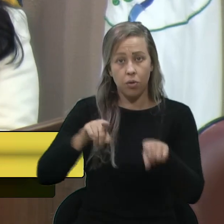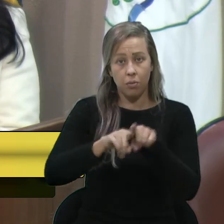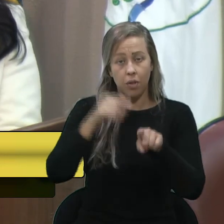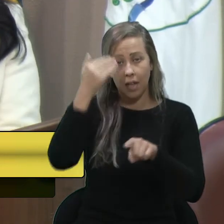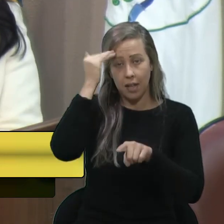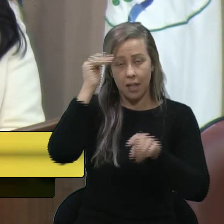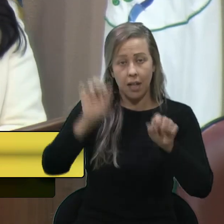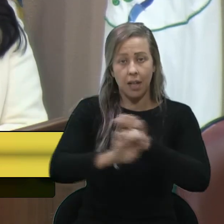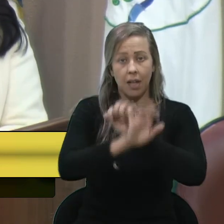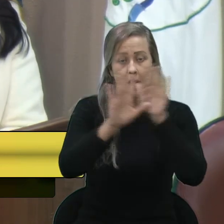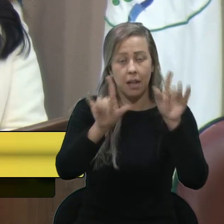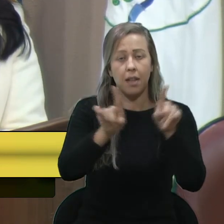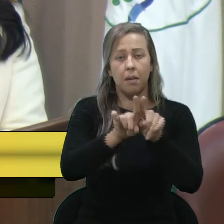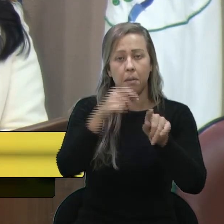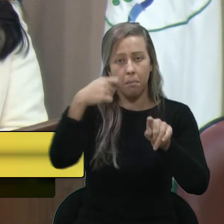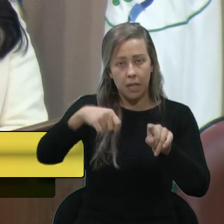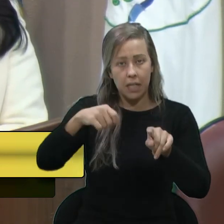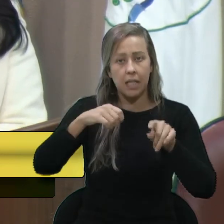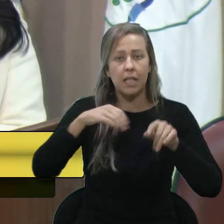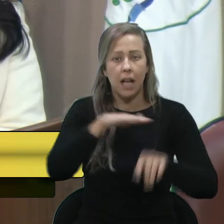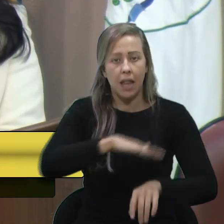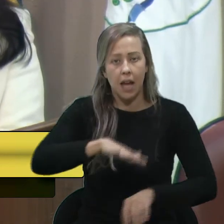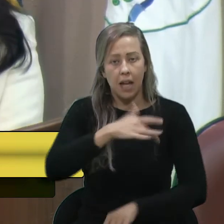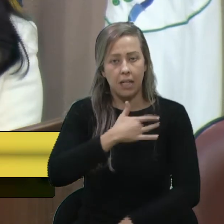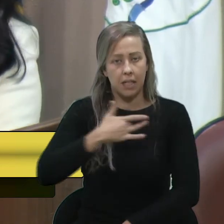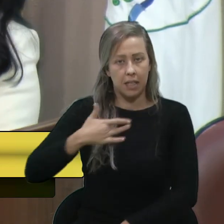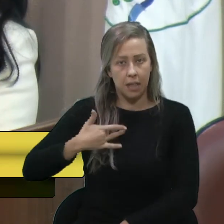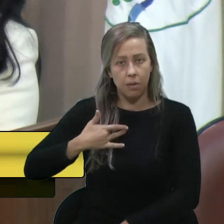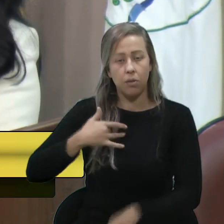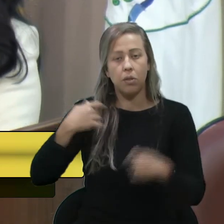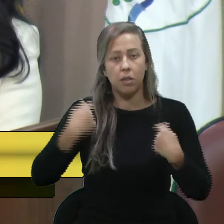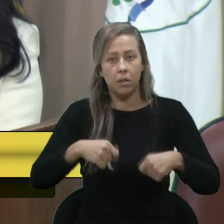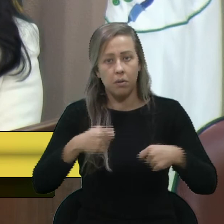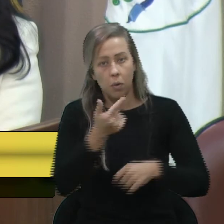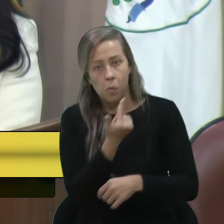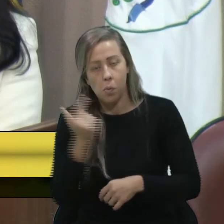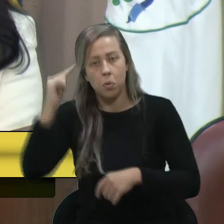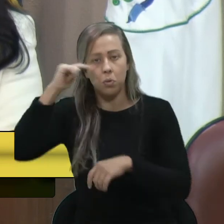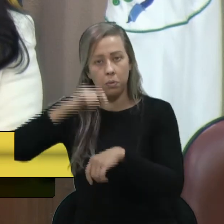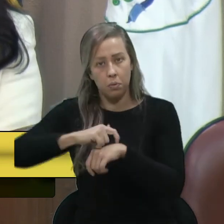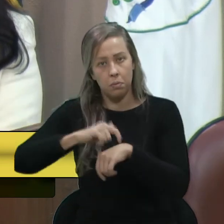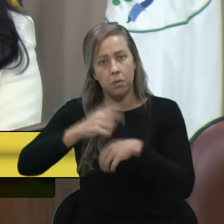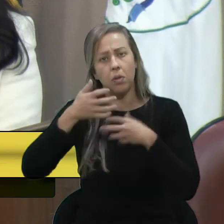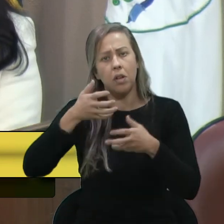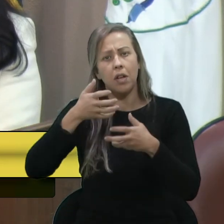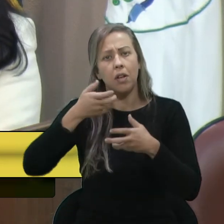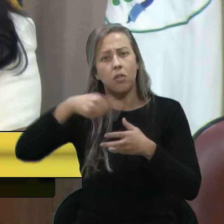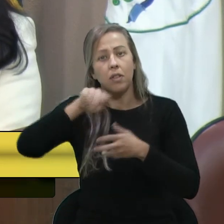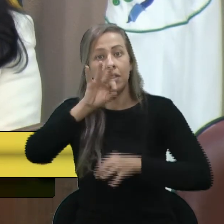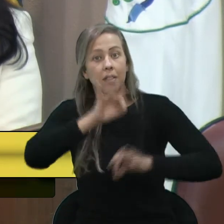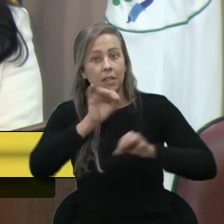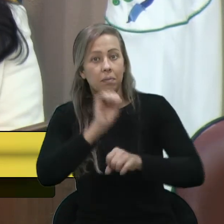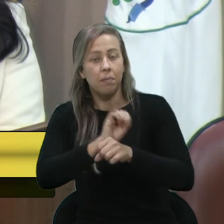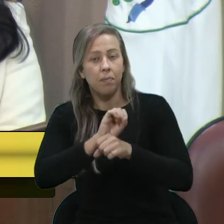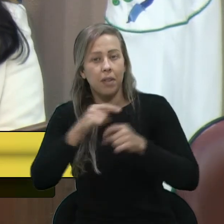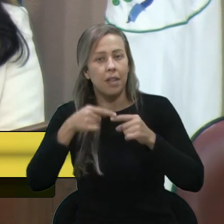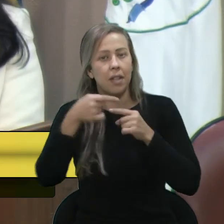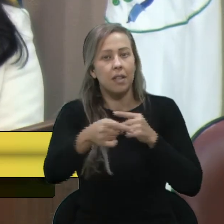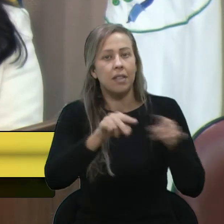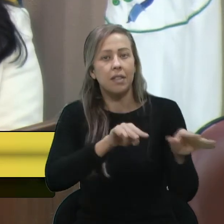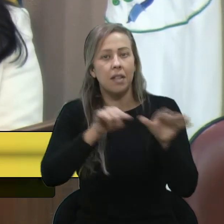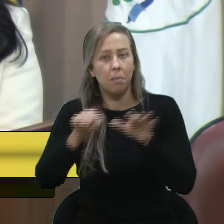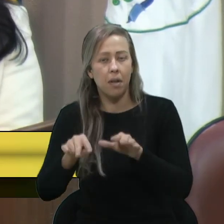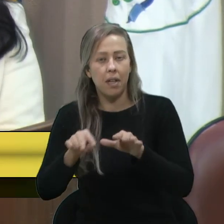atendimento também passa pela saúde. E aí eu vou ter que deixar para um outro momento, mas eu só quero que vocês já se preparem, que a partir da semana que